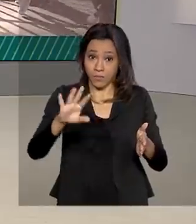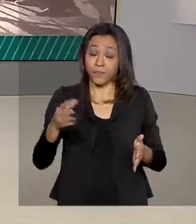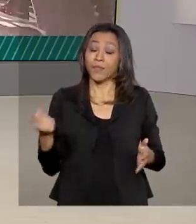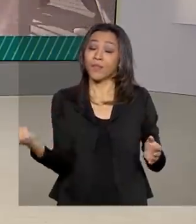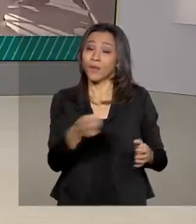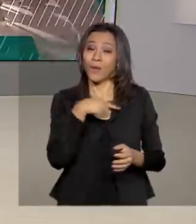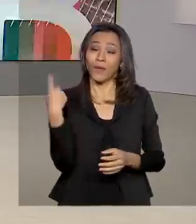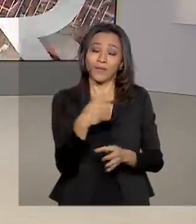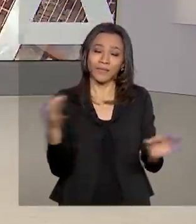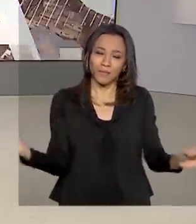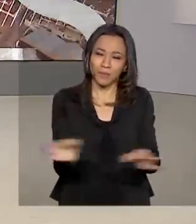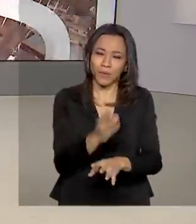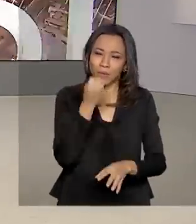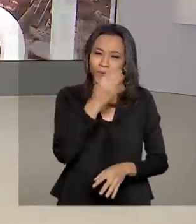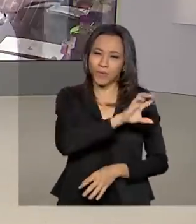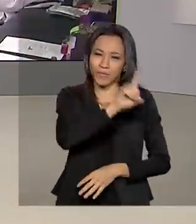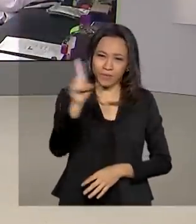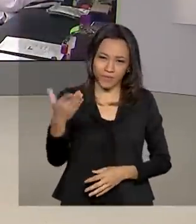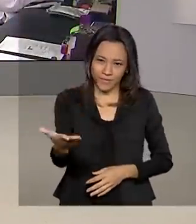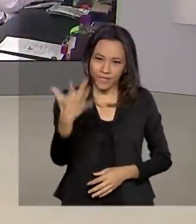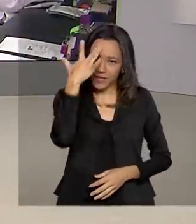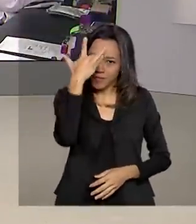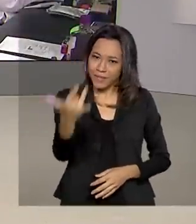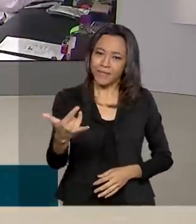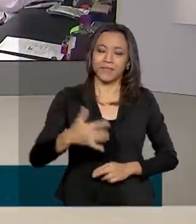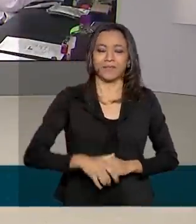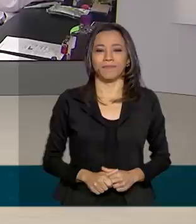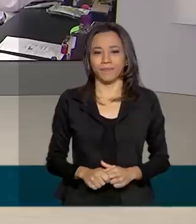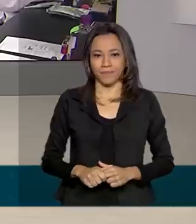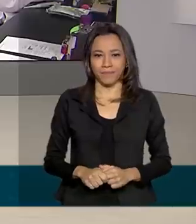em Dia fica por aqui. Um bom dia para você e até amanhã.